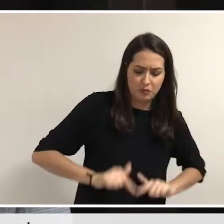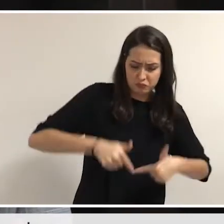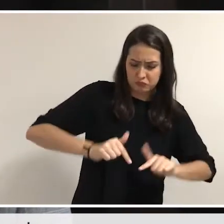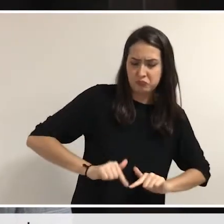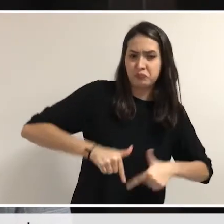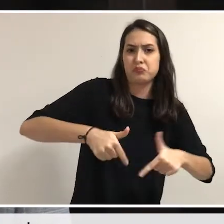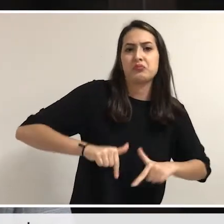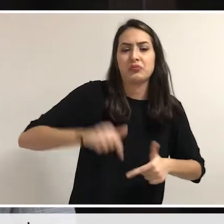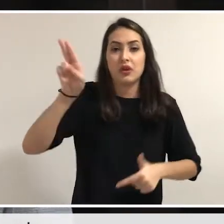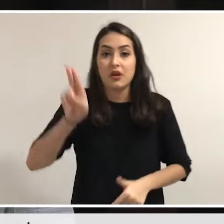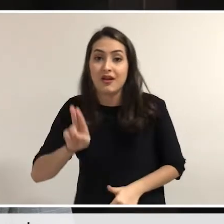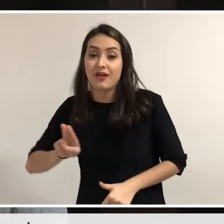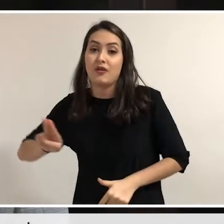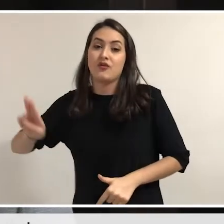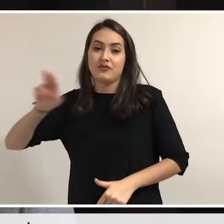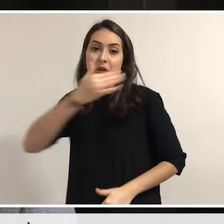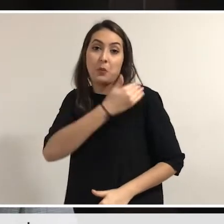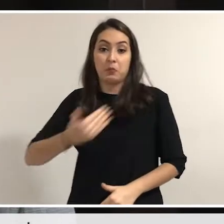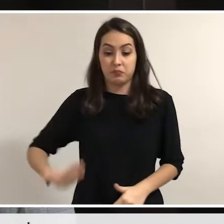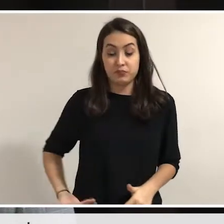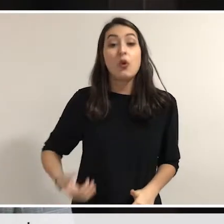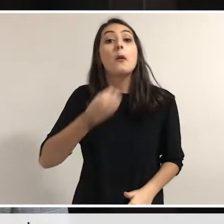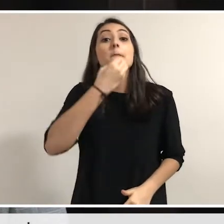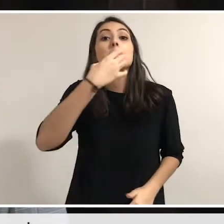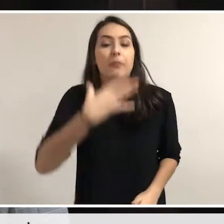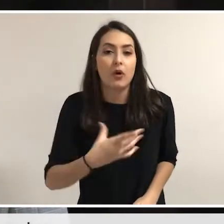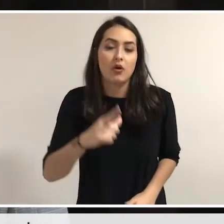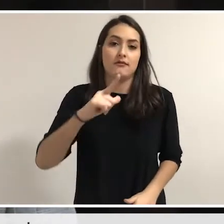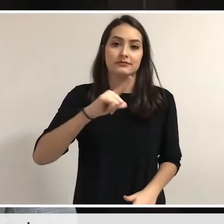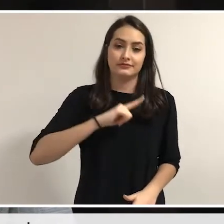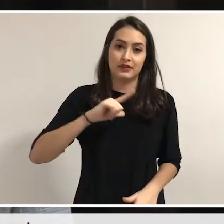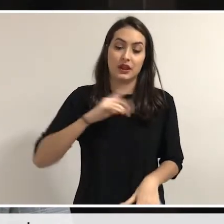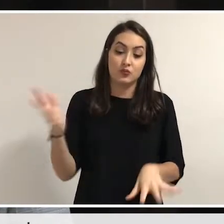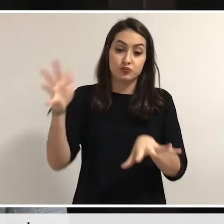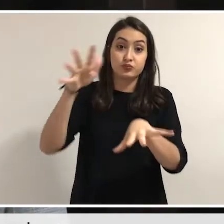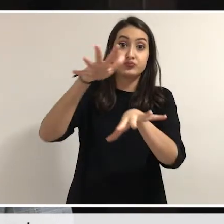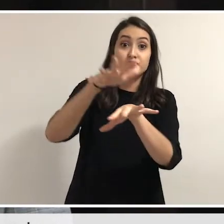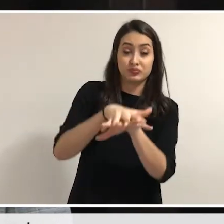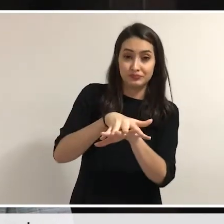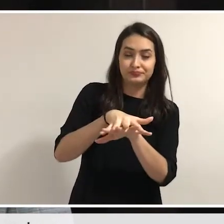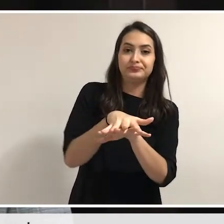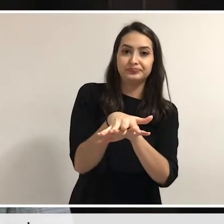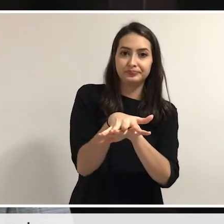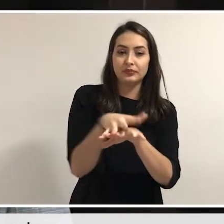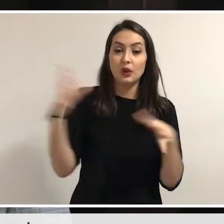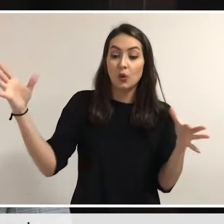cada vez mais inclusiva, participativa e inovadora. Um forte abraço a todos.